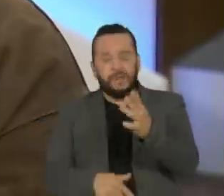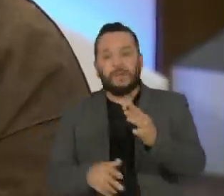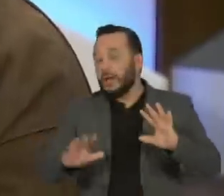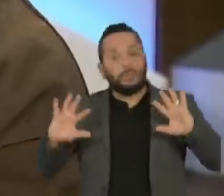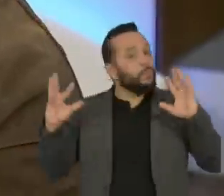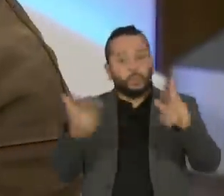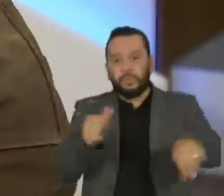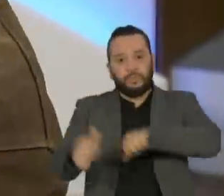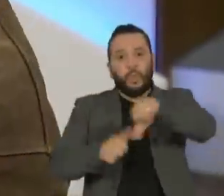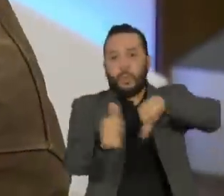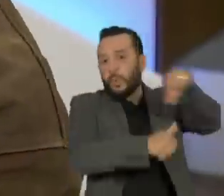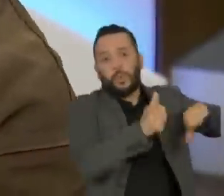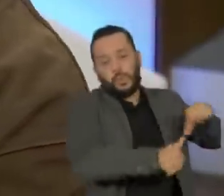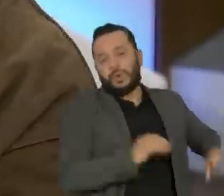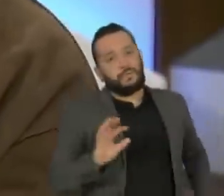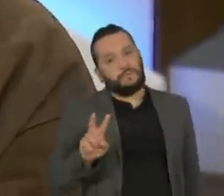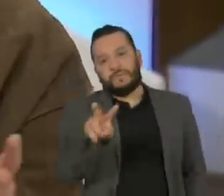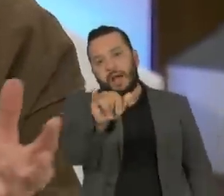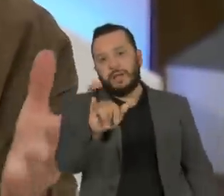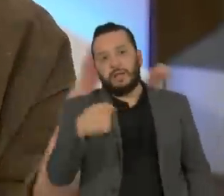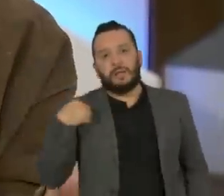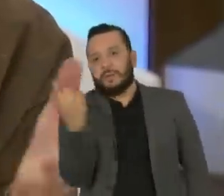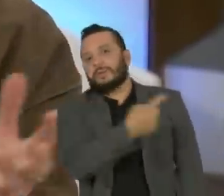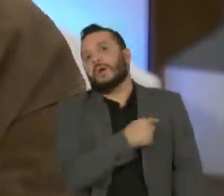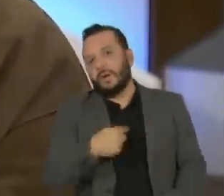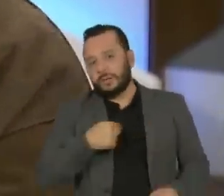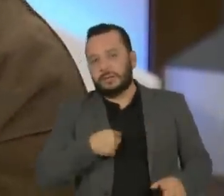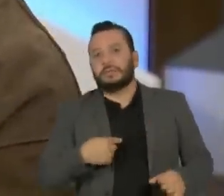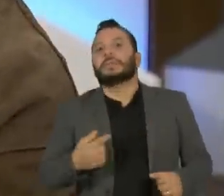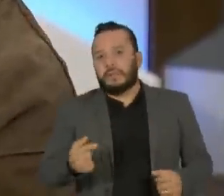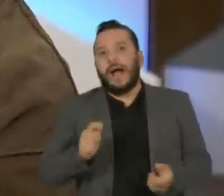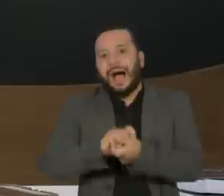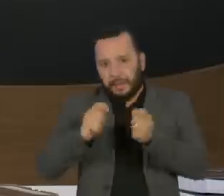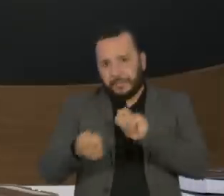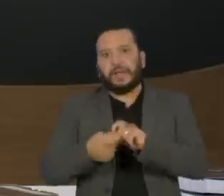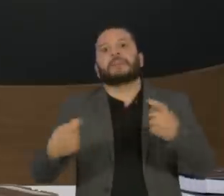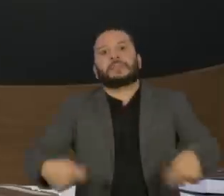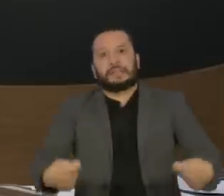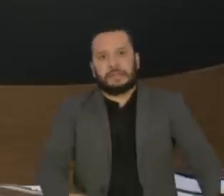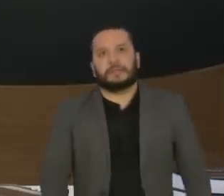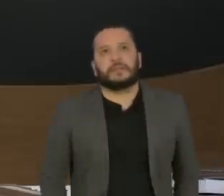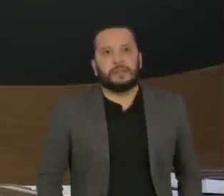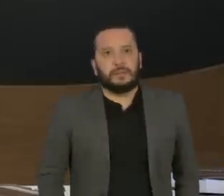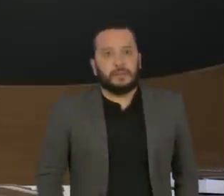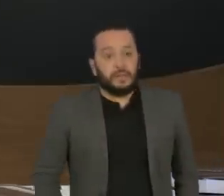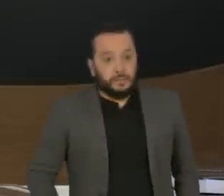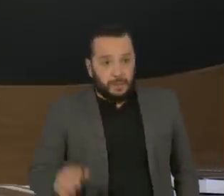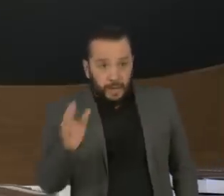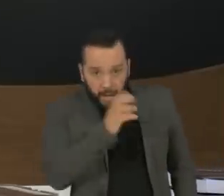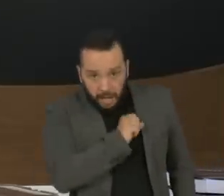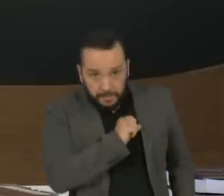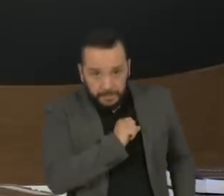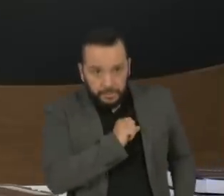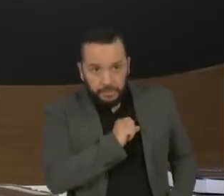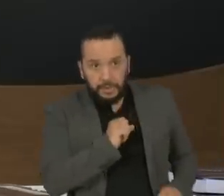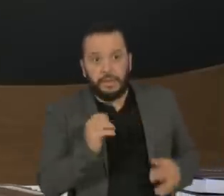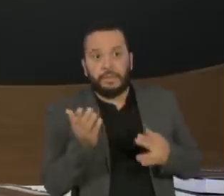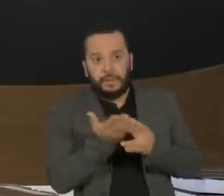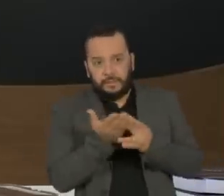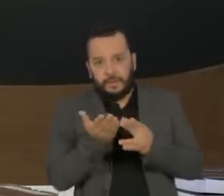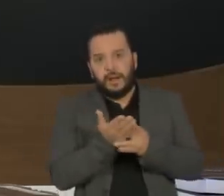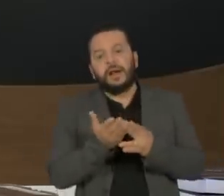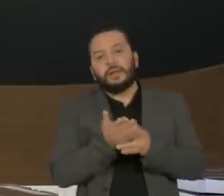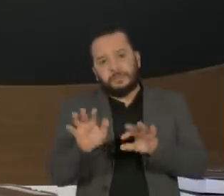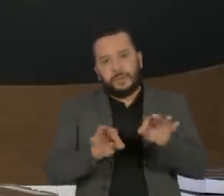tudo e eu acho que a gente tem que estar pronto para esse tipo de adaptação. Então, a gente vai fazer um intervalo, se preparar para essa